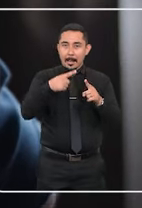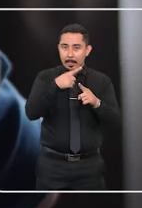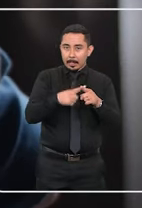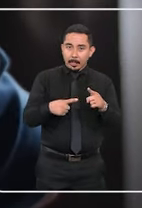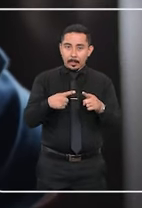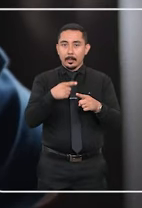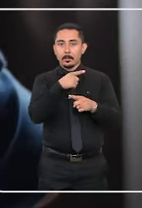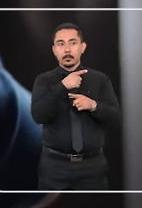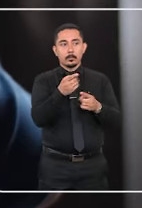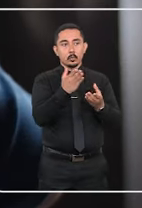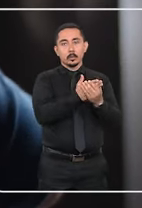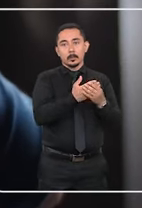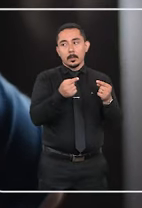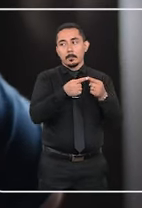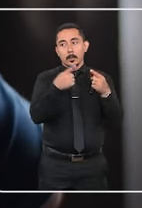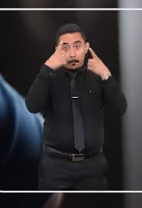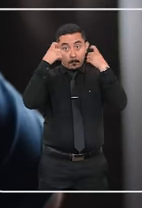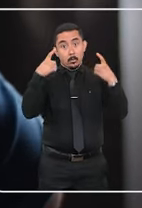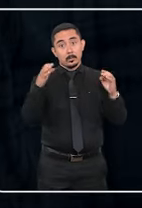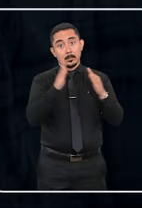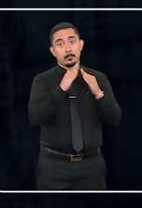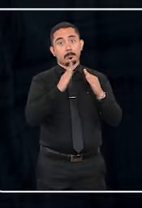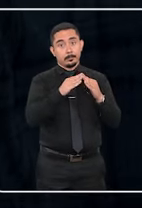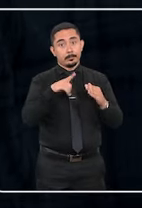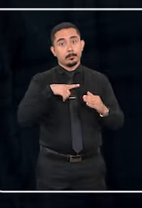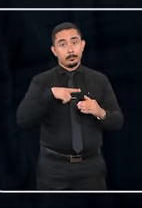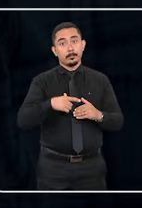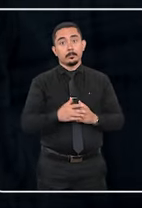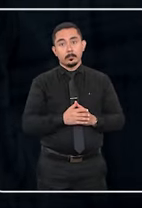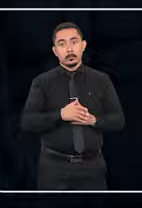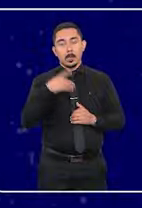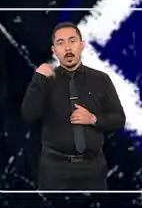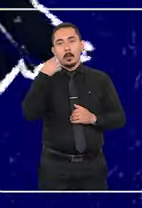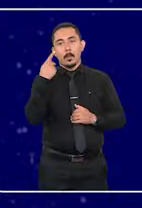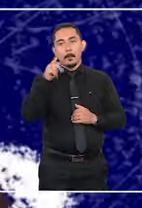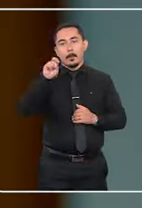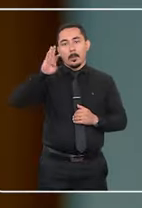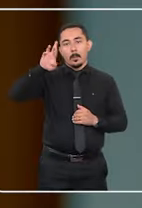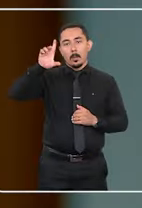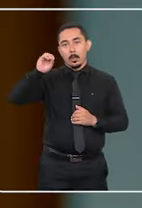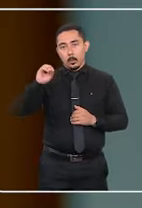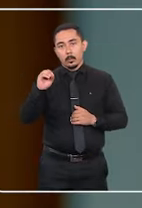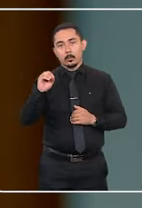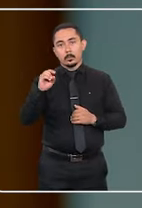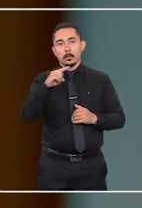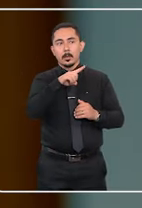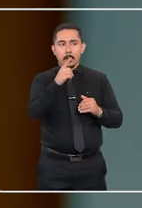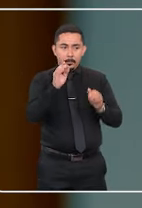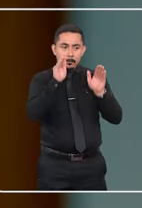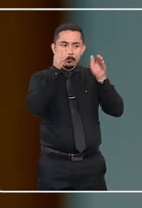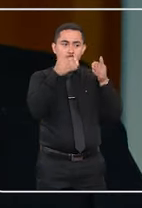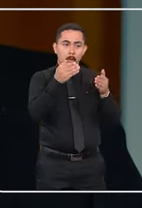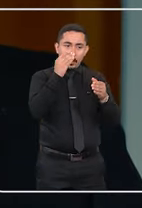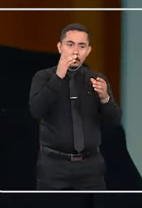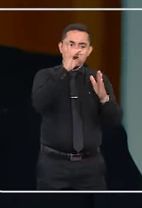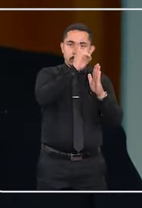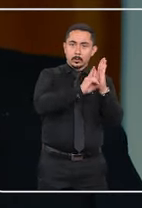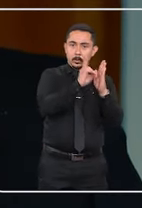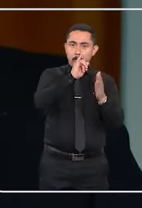registra que metade dos casos acionados envolve violência doméstica. O advogado Pablo Sukienic,